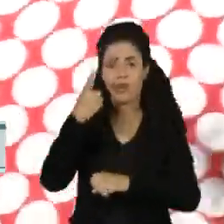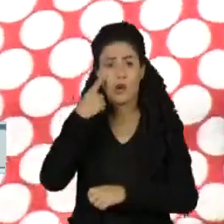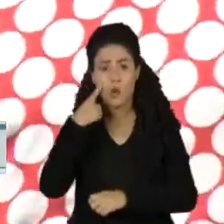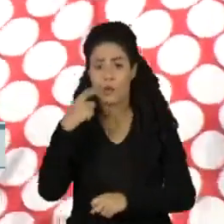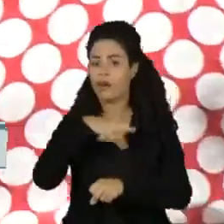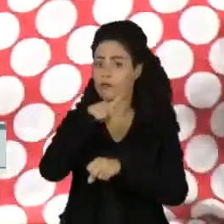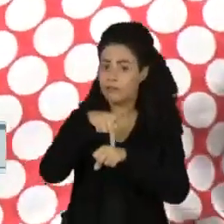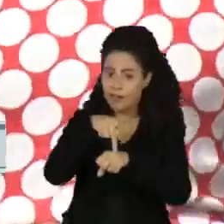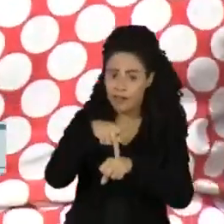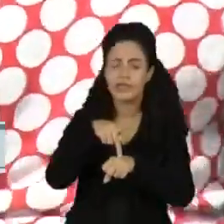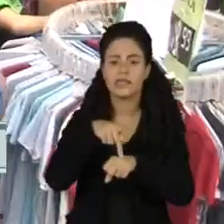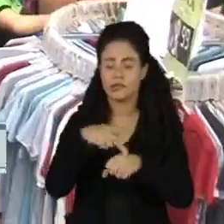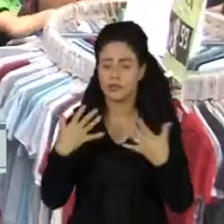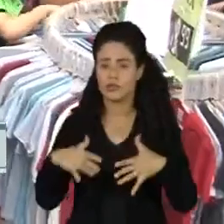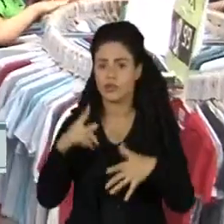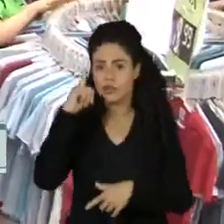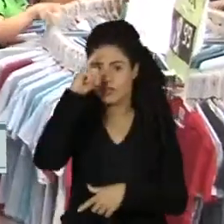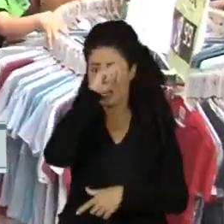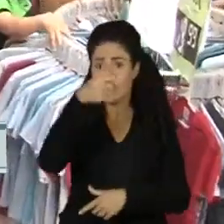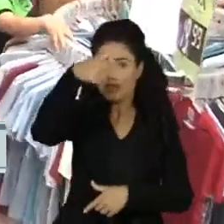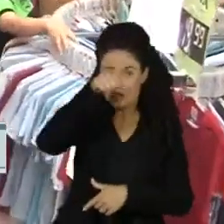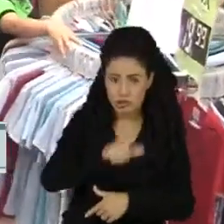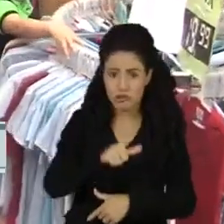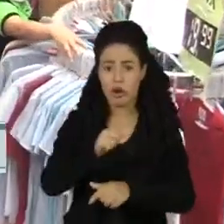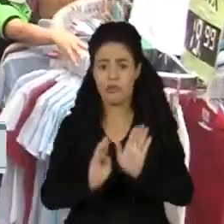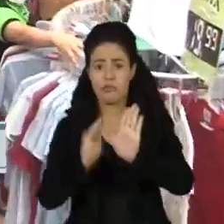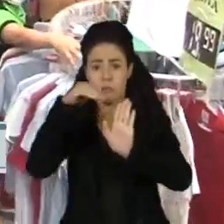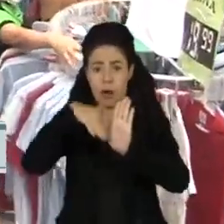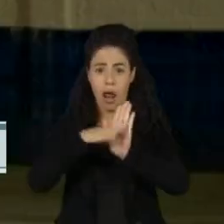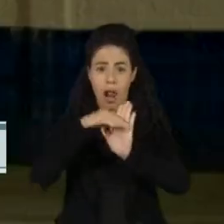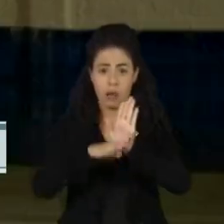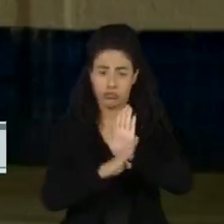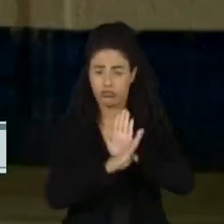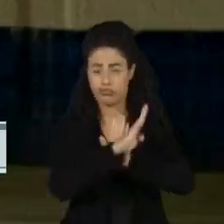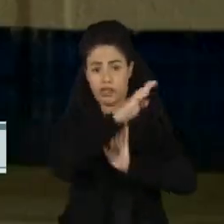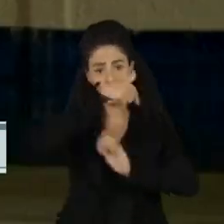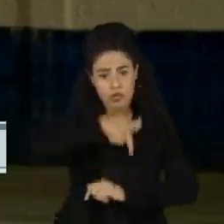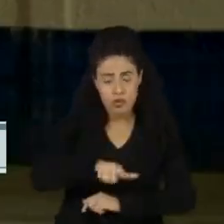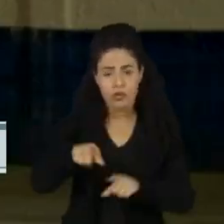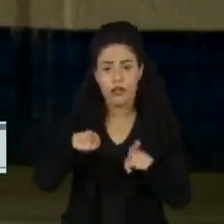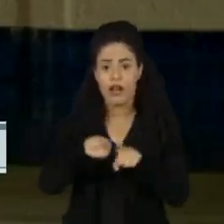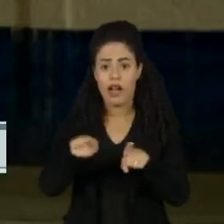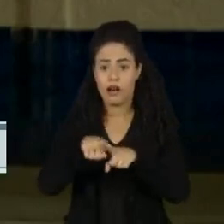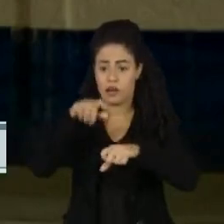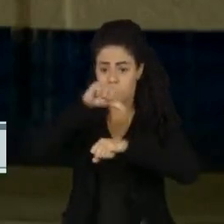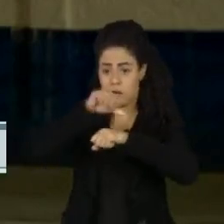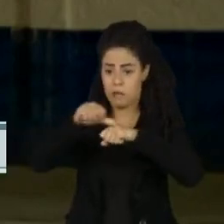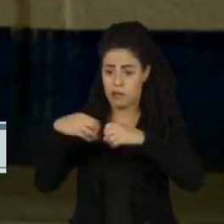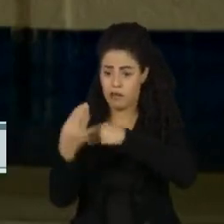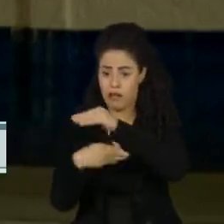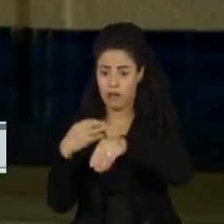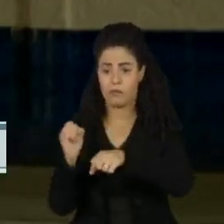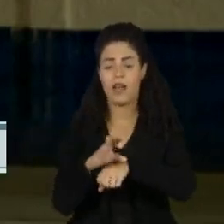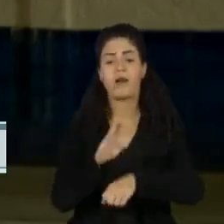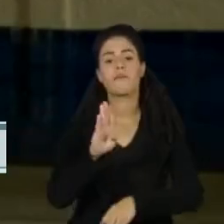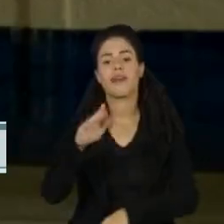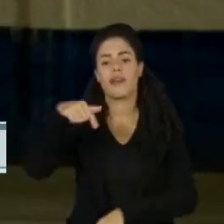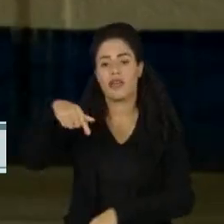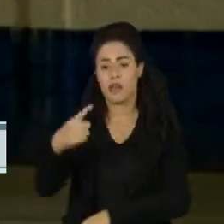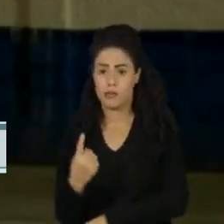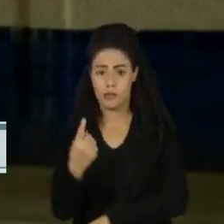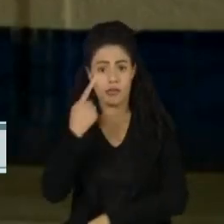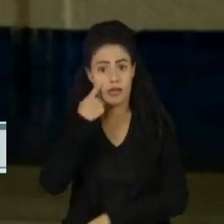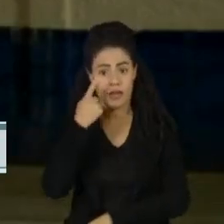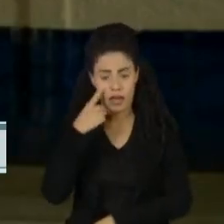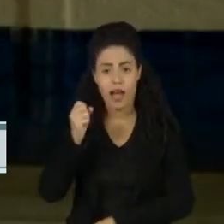país corre o risco de enfrentar uma nova onda nas próximas semanas. Essa subvariante provocou uma onda de casos na Europa